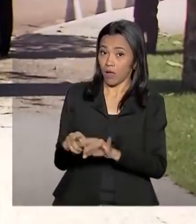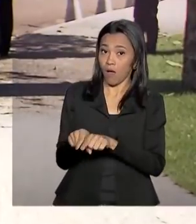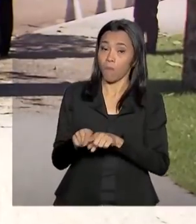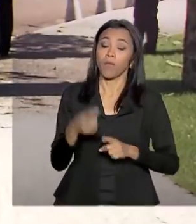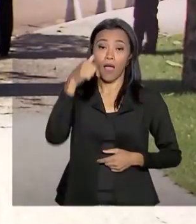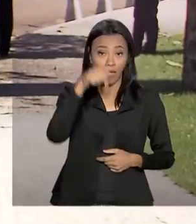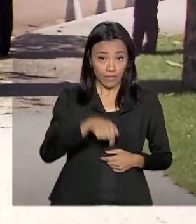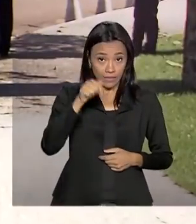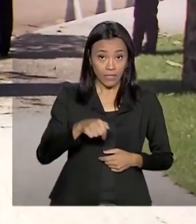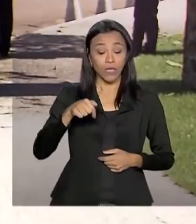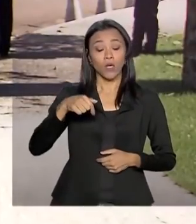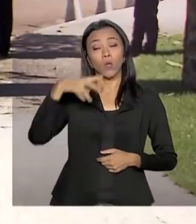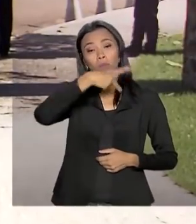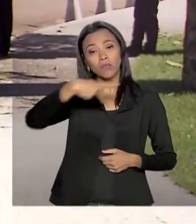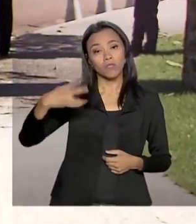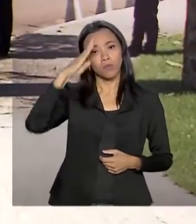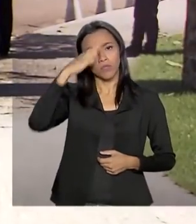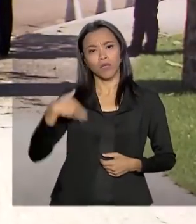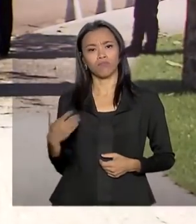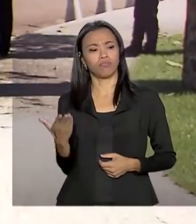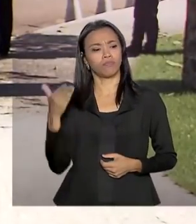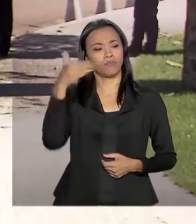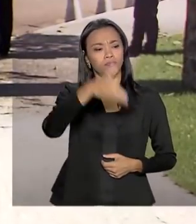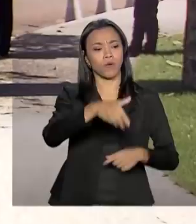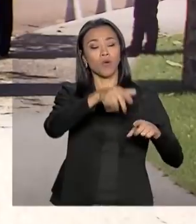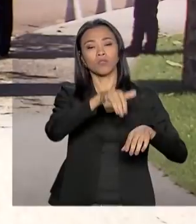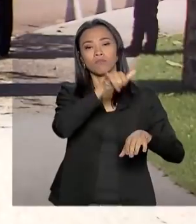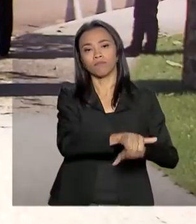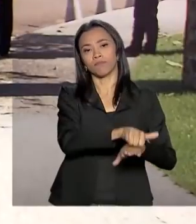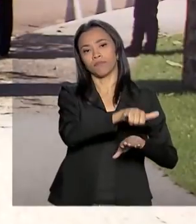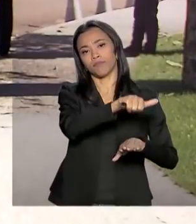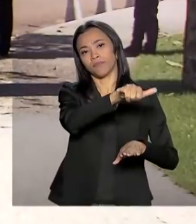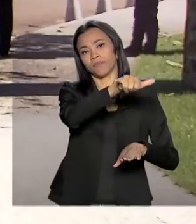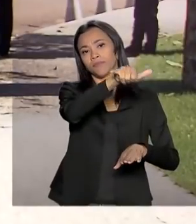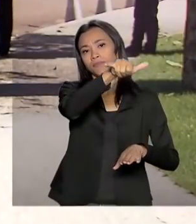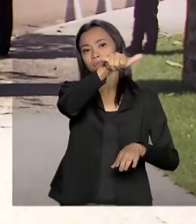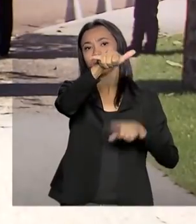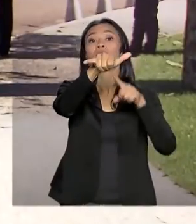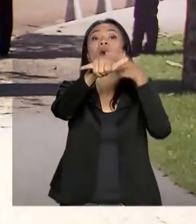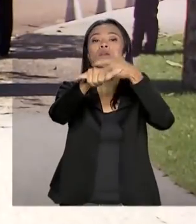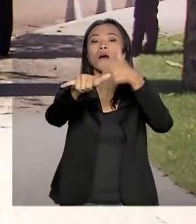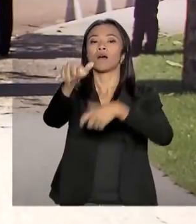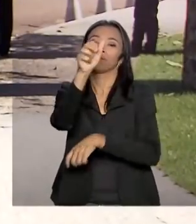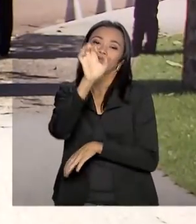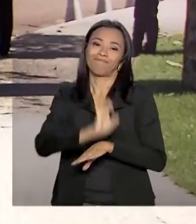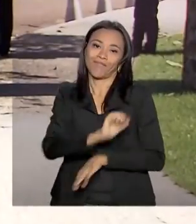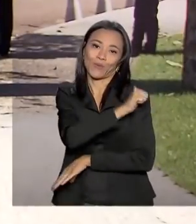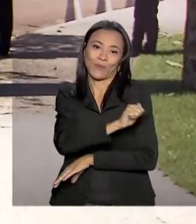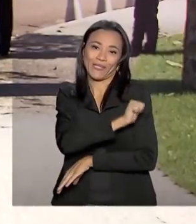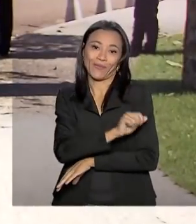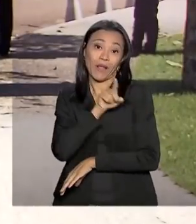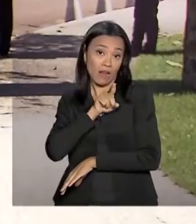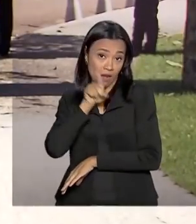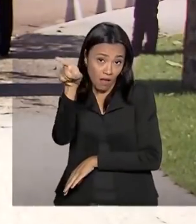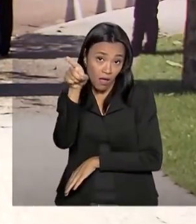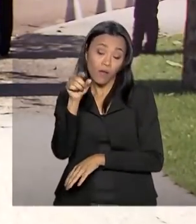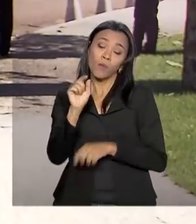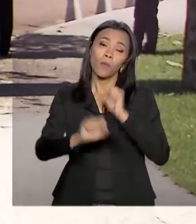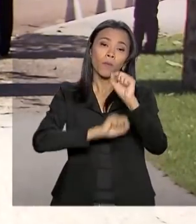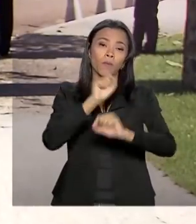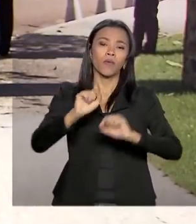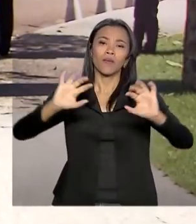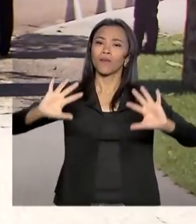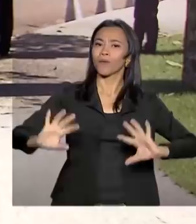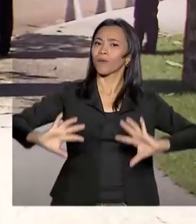Jair Bolsonaro seguiu direto para a base aérea, onde embarca logo mais para o Rio de Janeiro. Lá, ele participa das